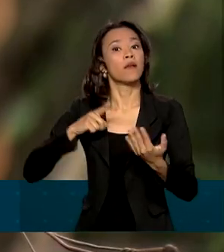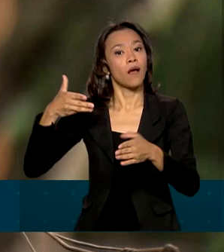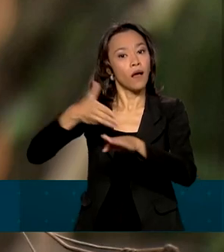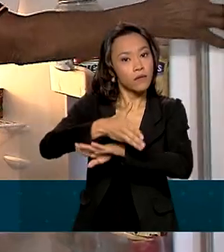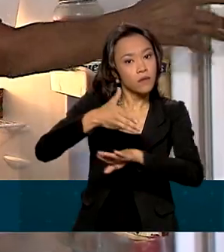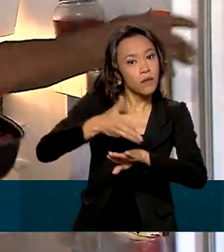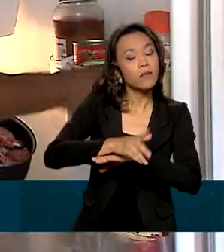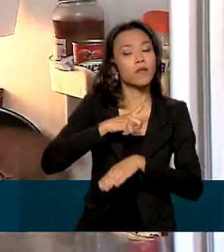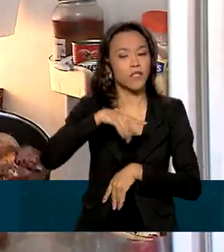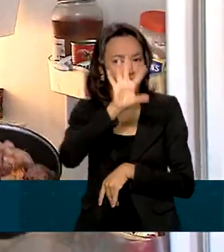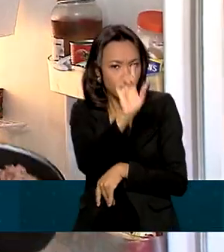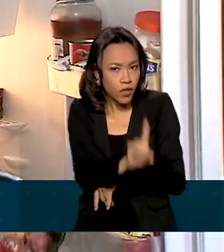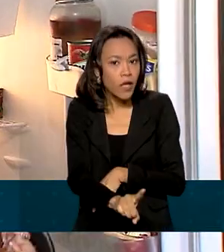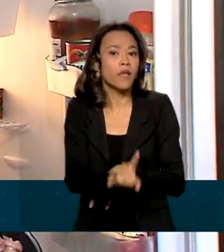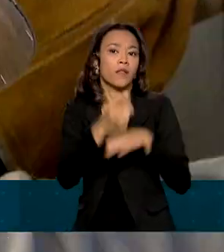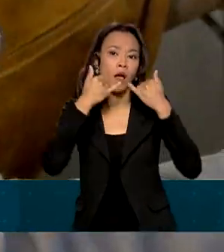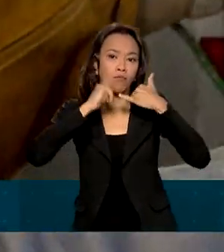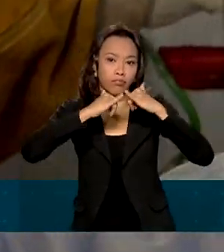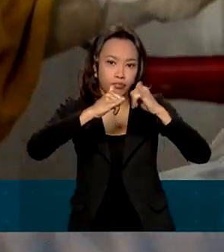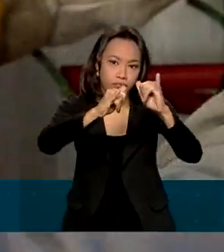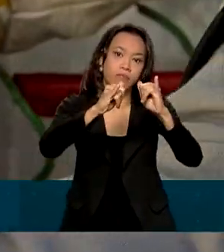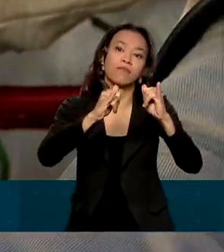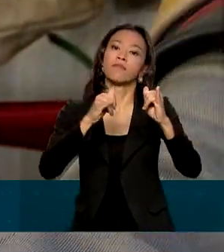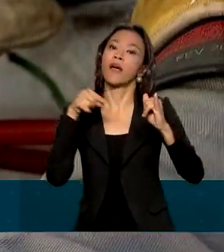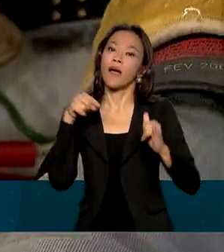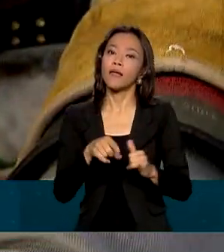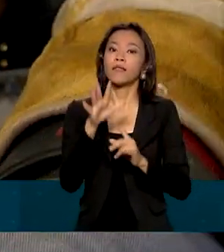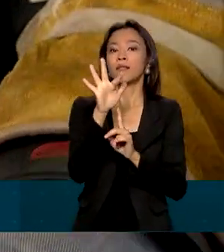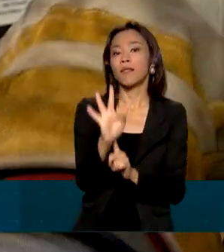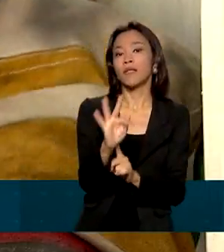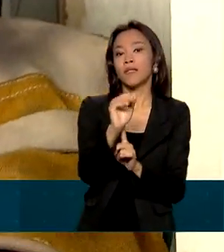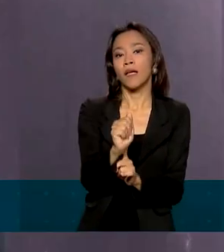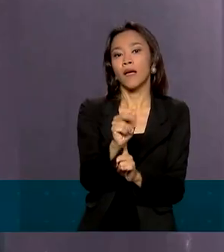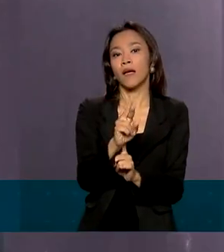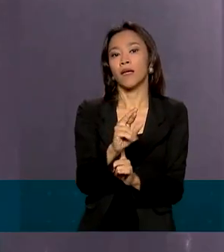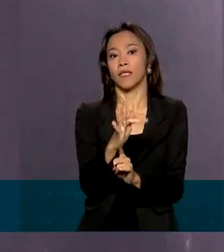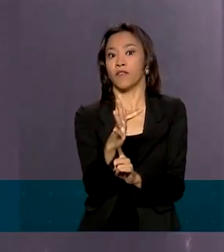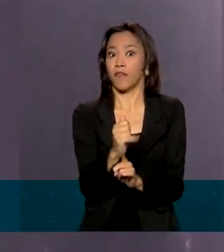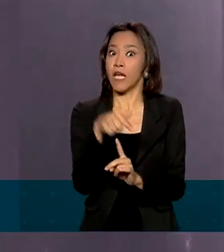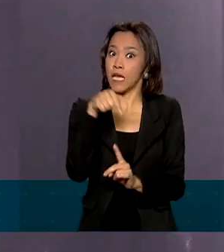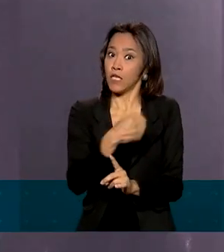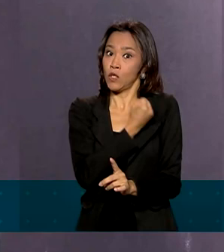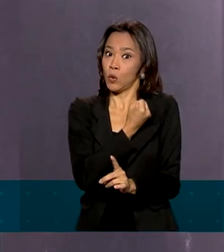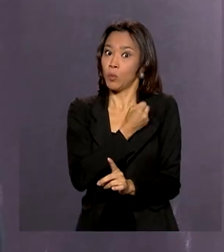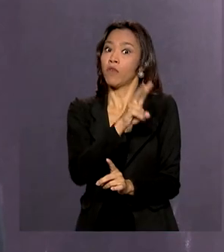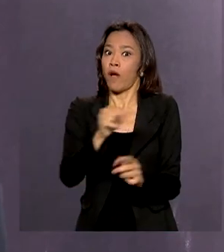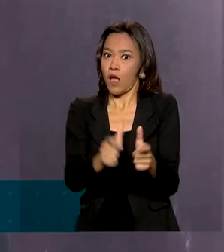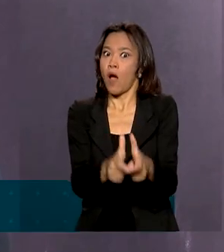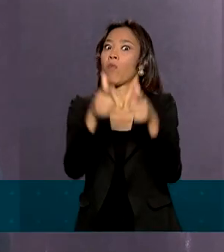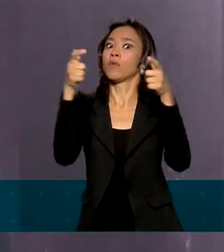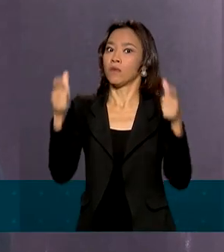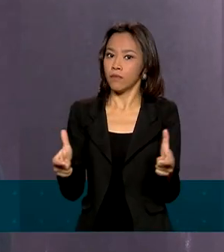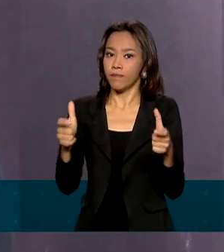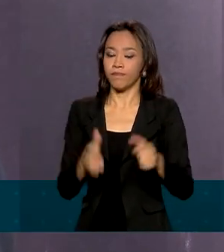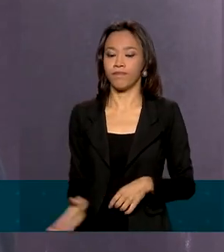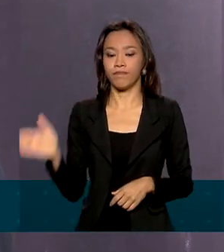à tarifa social de energia elétrica. Agora, esse número deve aumentar. Deve aumentar, sim.